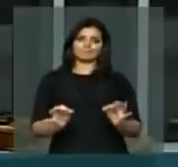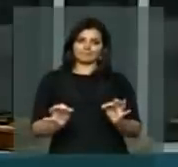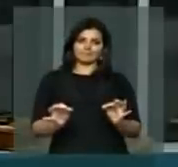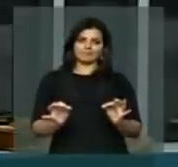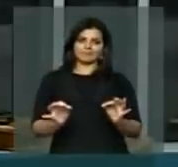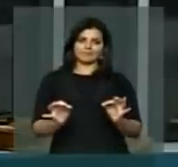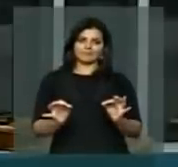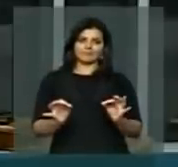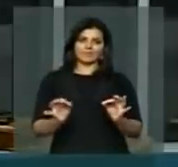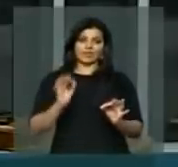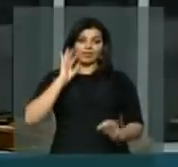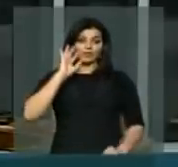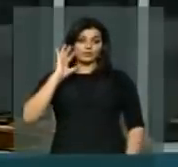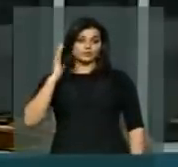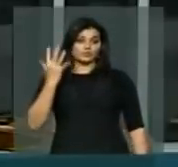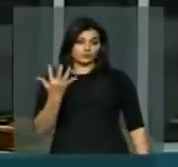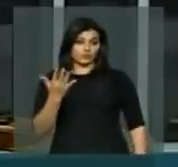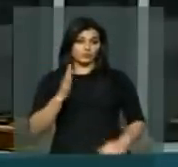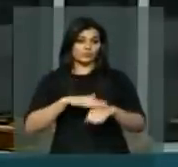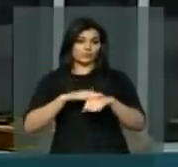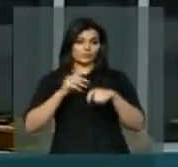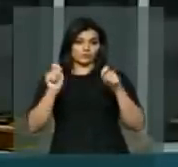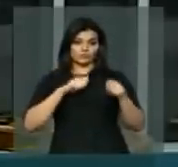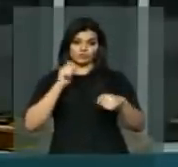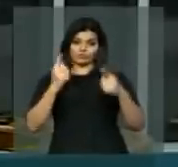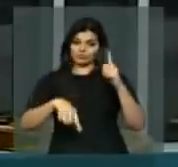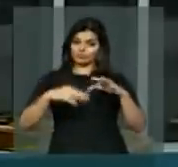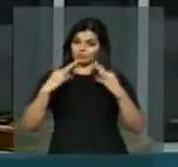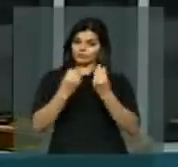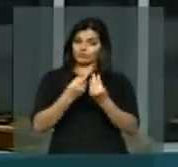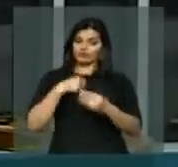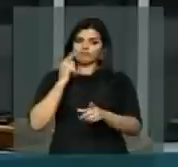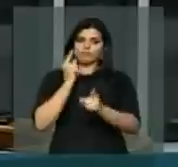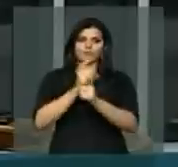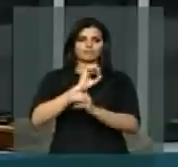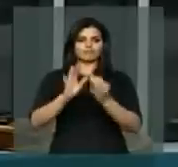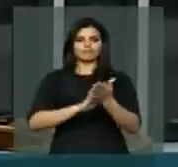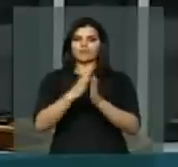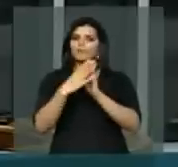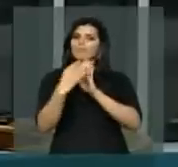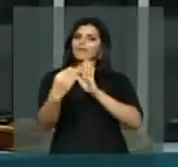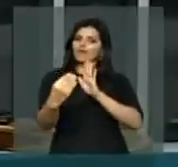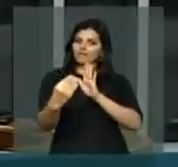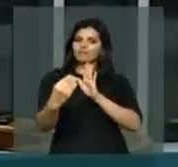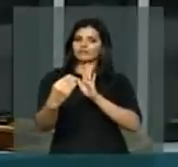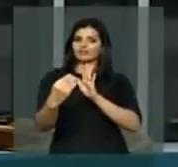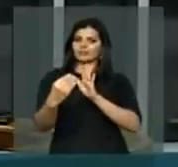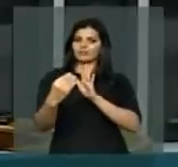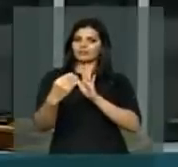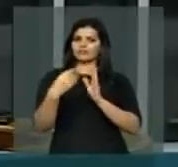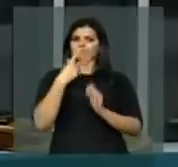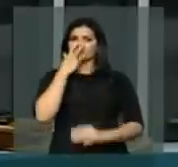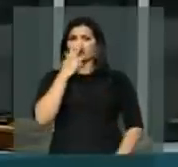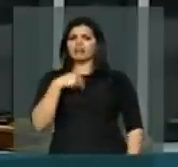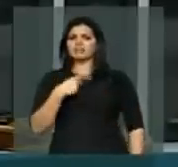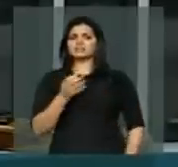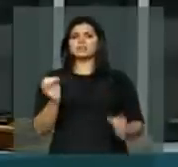solução dessas questões não será encontrada no modelo fast food,